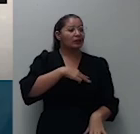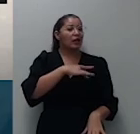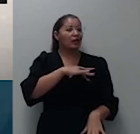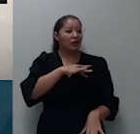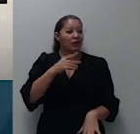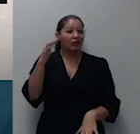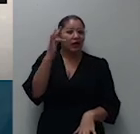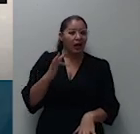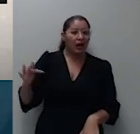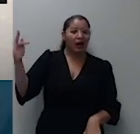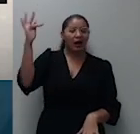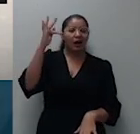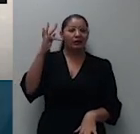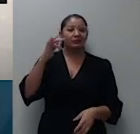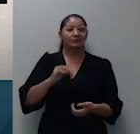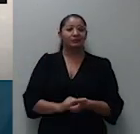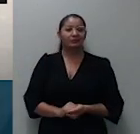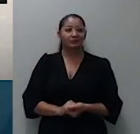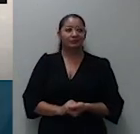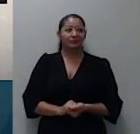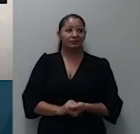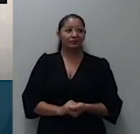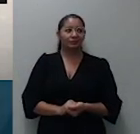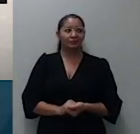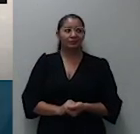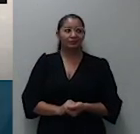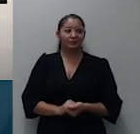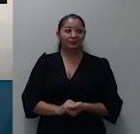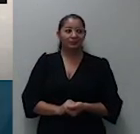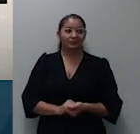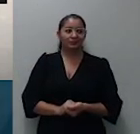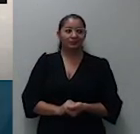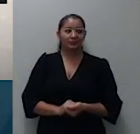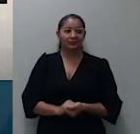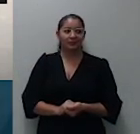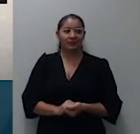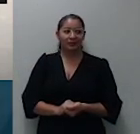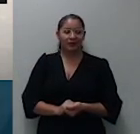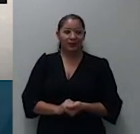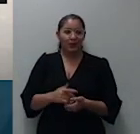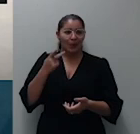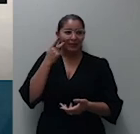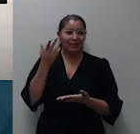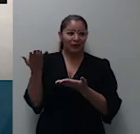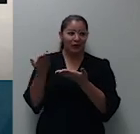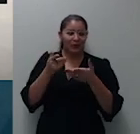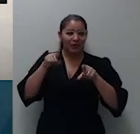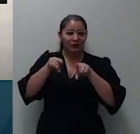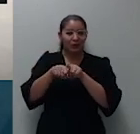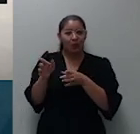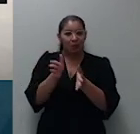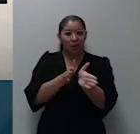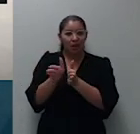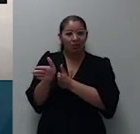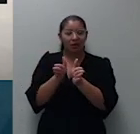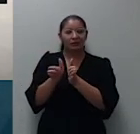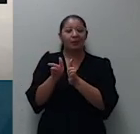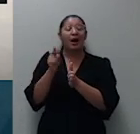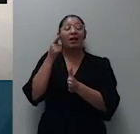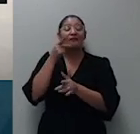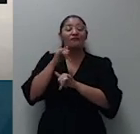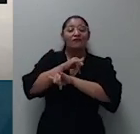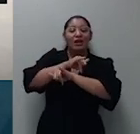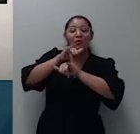APADECO a APADECO requeriu a prorrogação do prazo para se manifestar por 30 dias